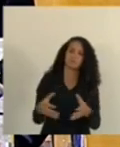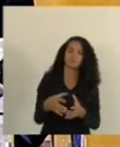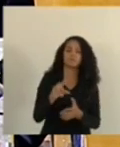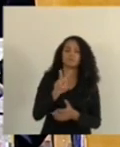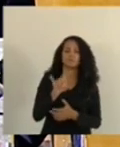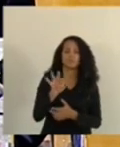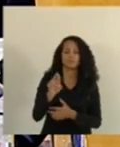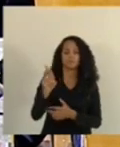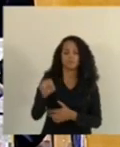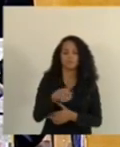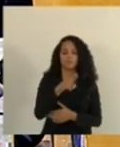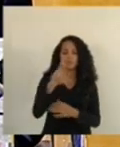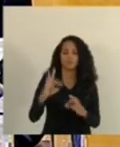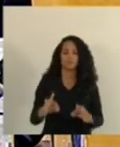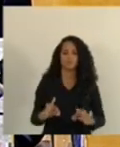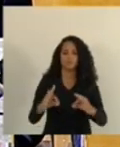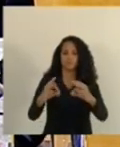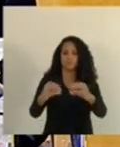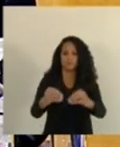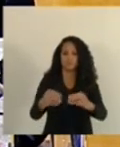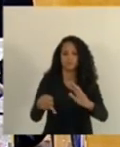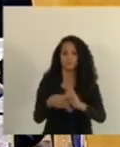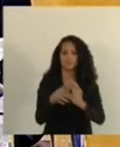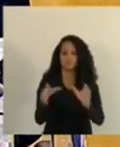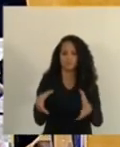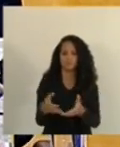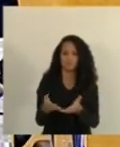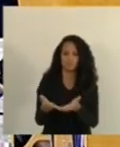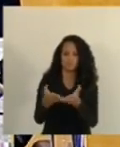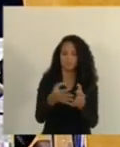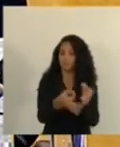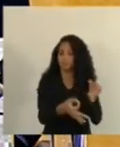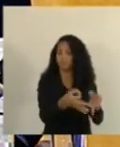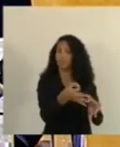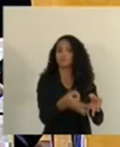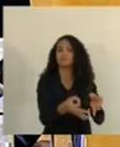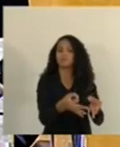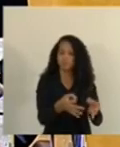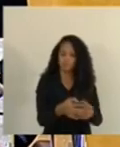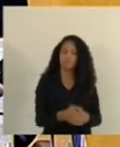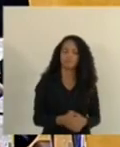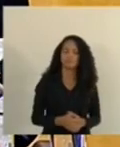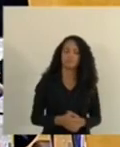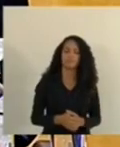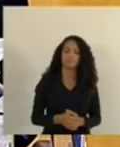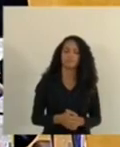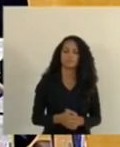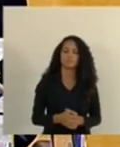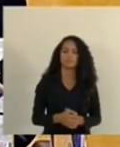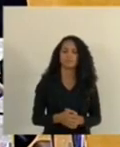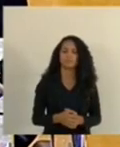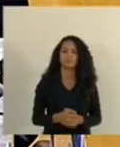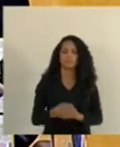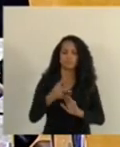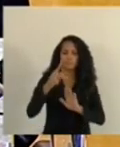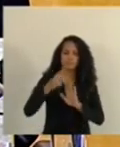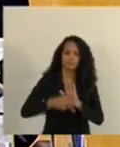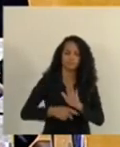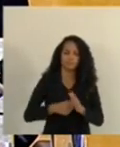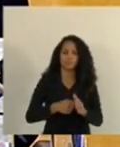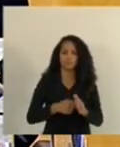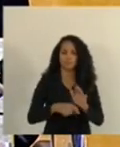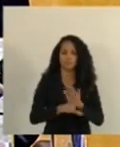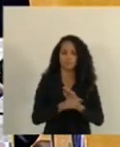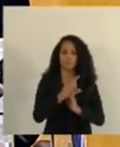total. A Comissão de Justiça, também dando a minha ciência. Projeto de Lei